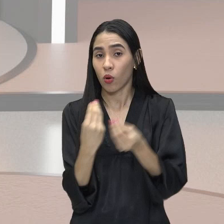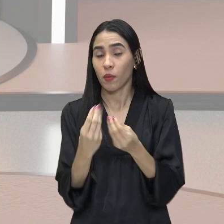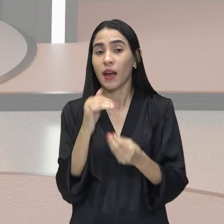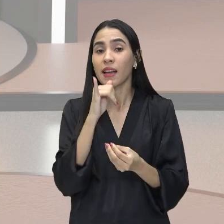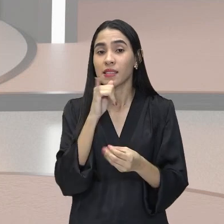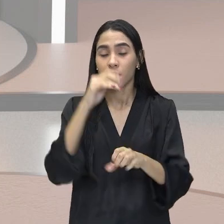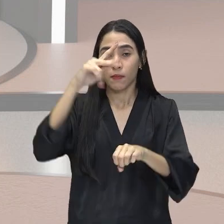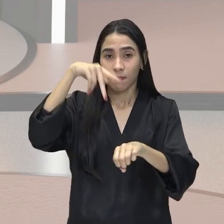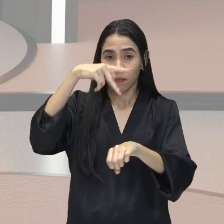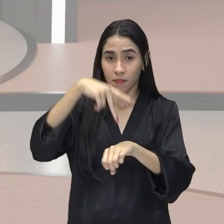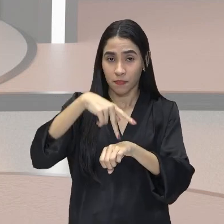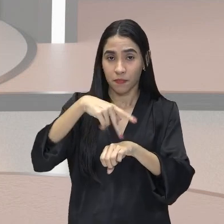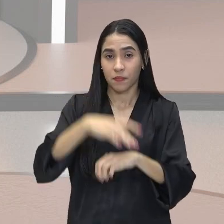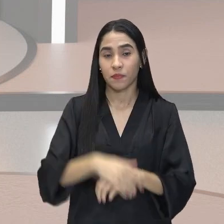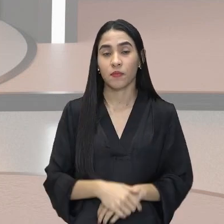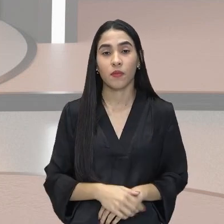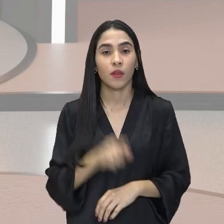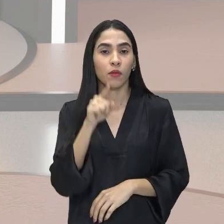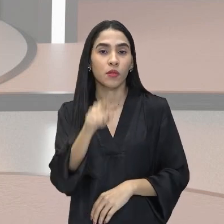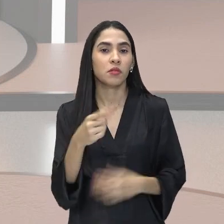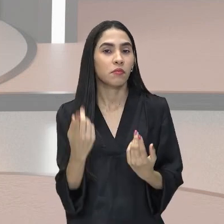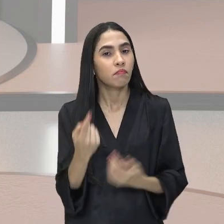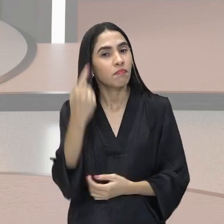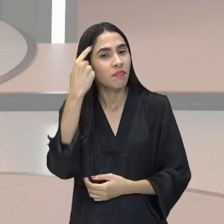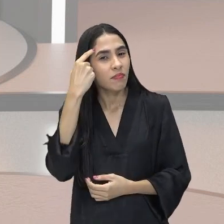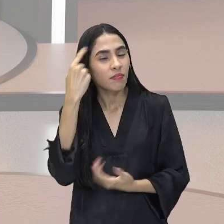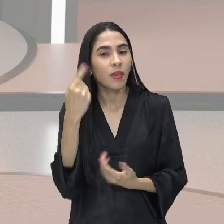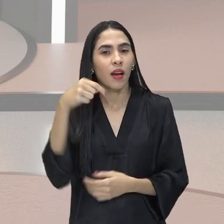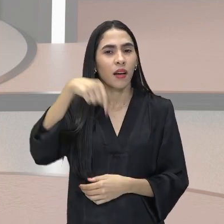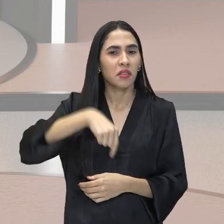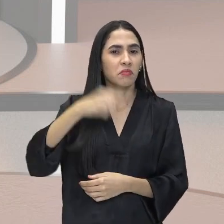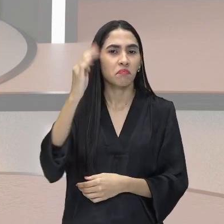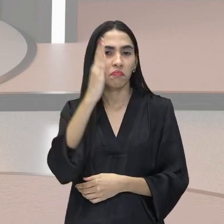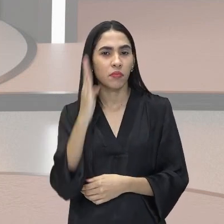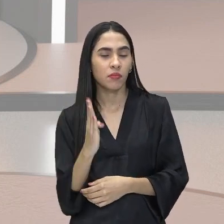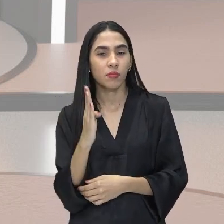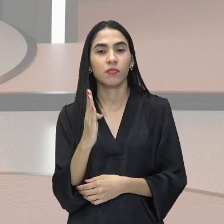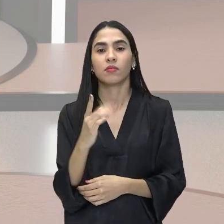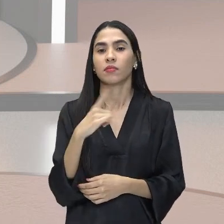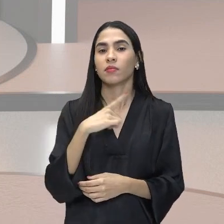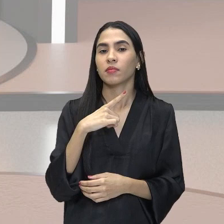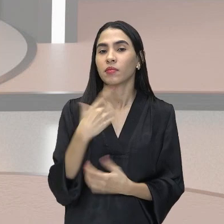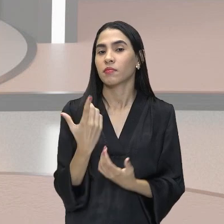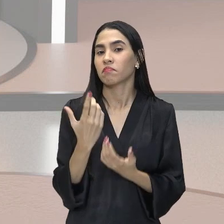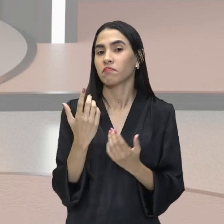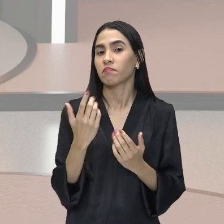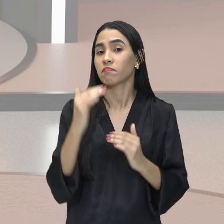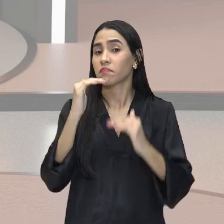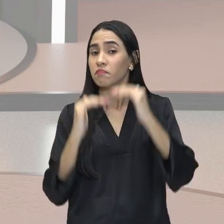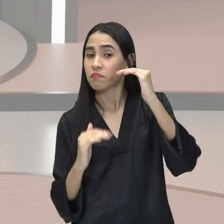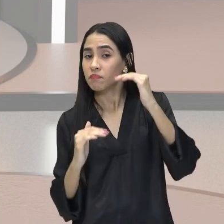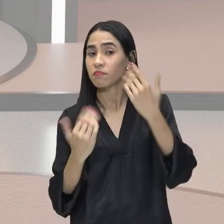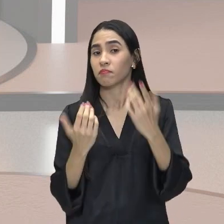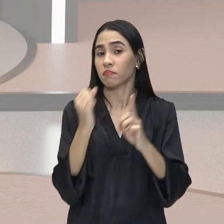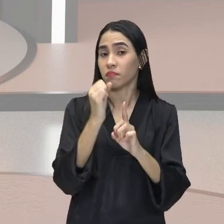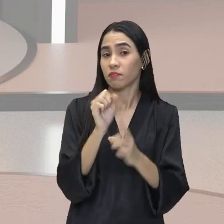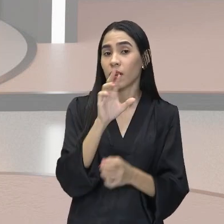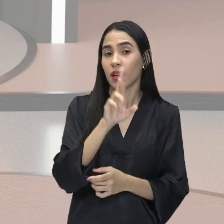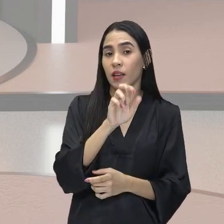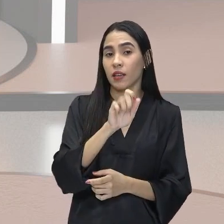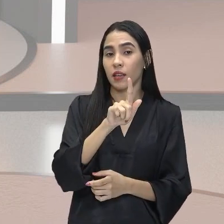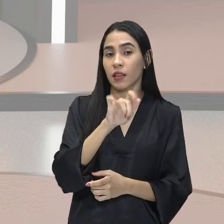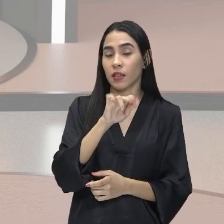país, vocês poderiam pensar, será que no Brasil nós temos aí alguma desigualdade regional?